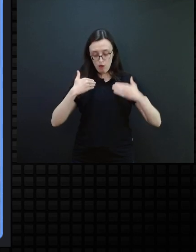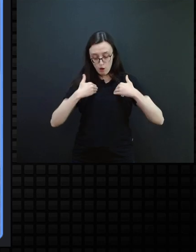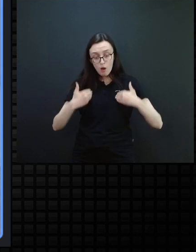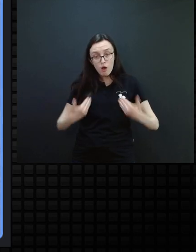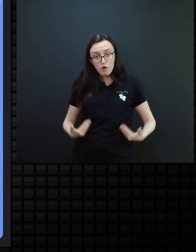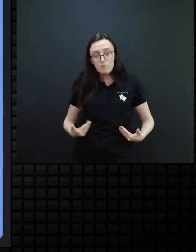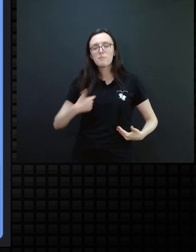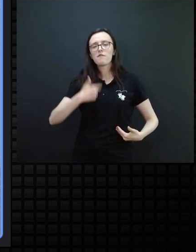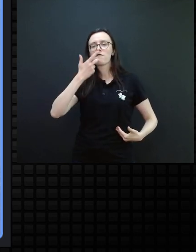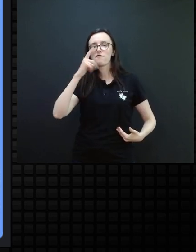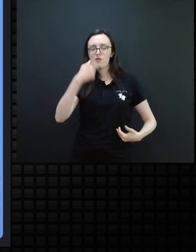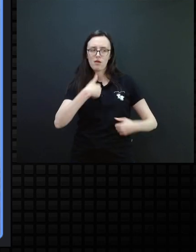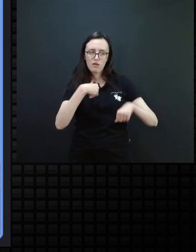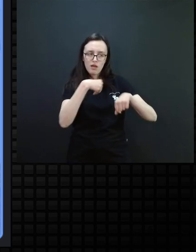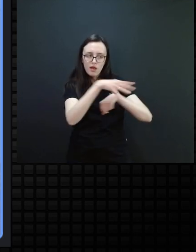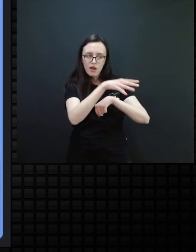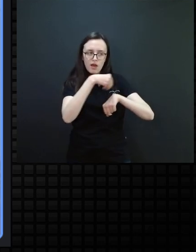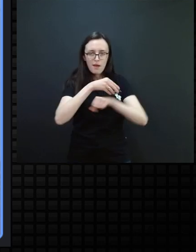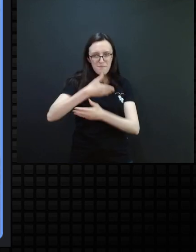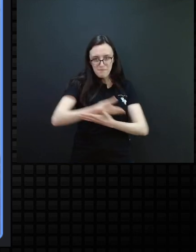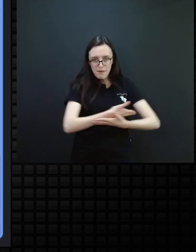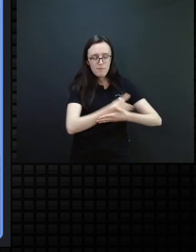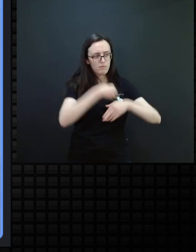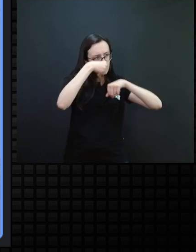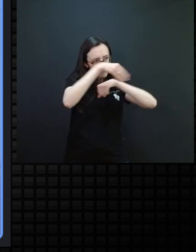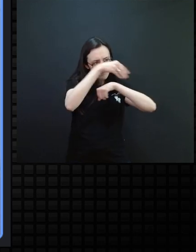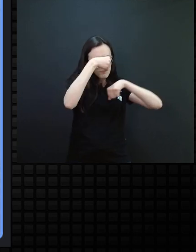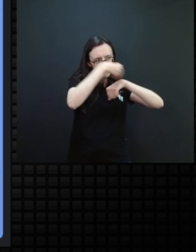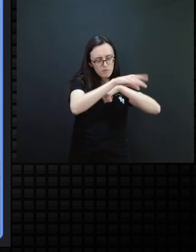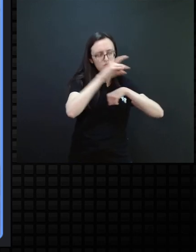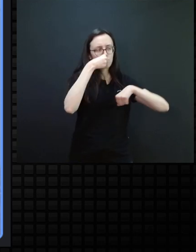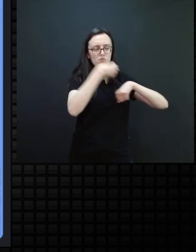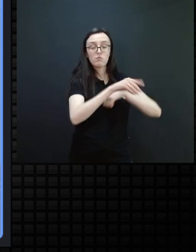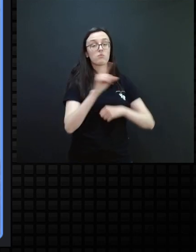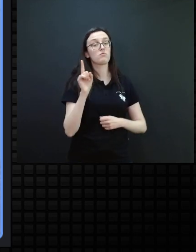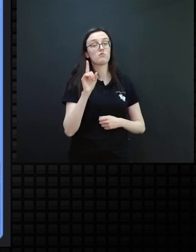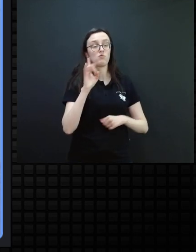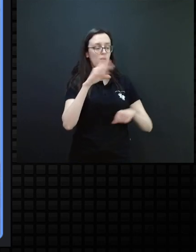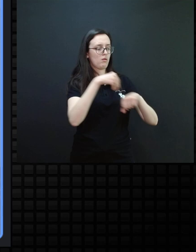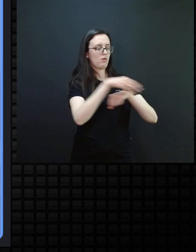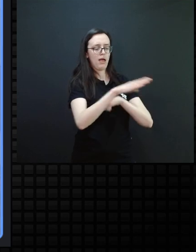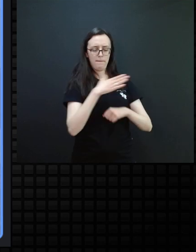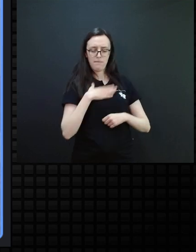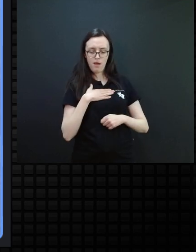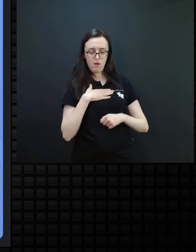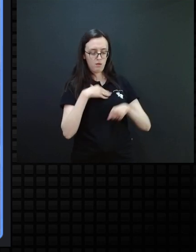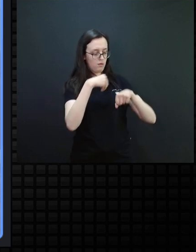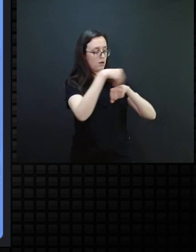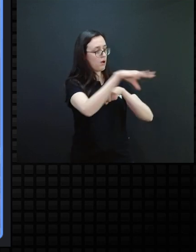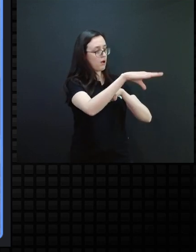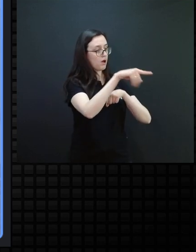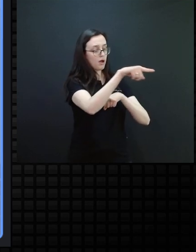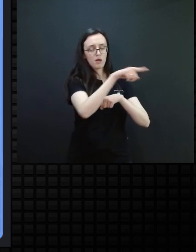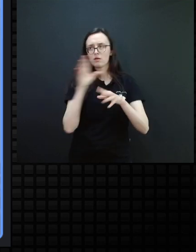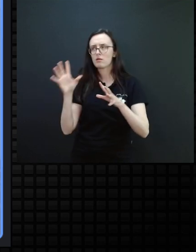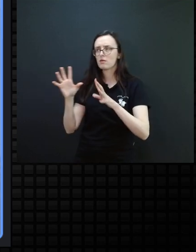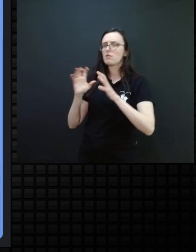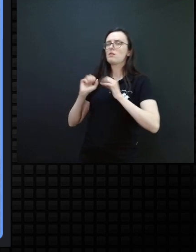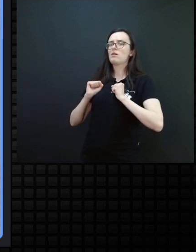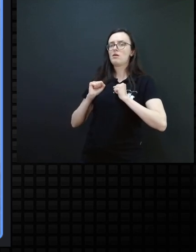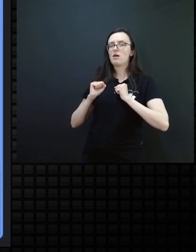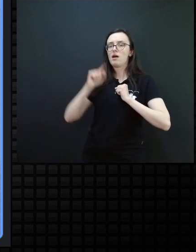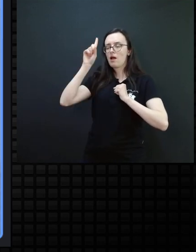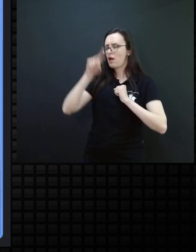quando eu menciono a minha pista, ela não é só uma pulseirinha, ela deixa de ser minha, ela é a minha identificação.